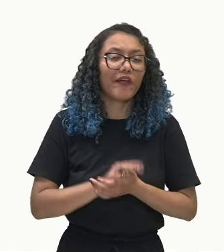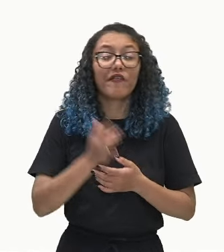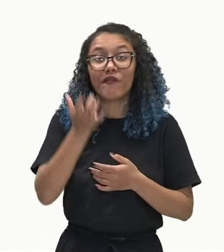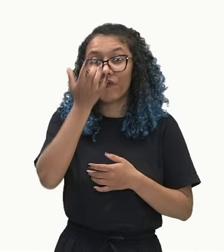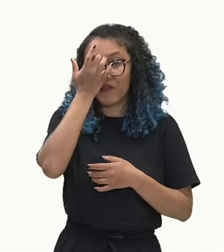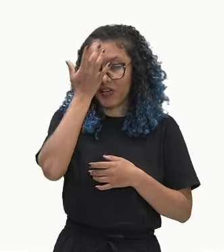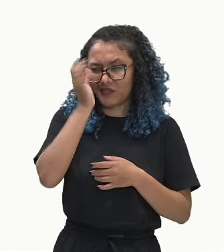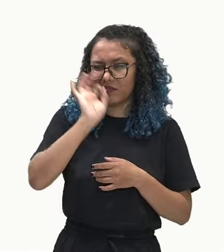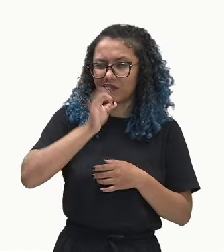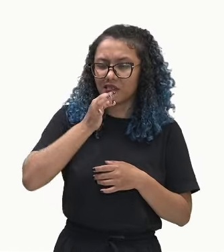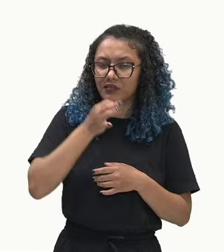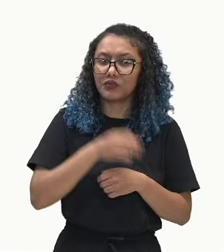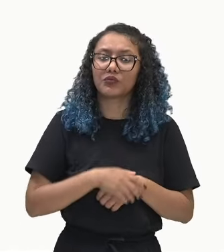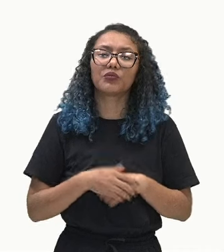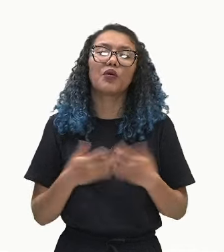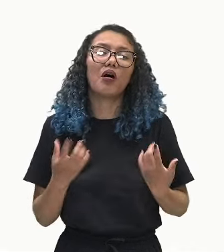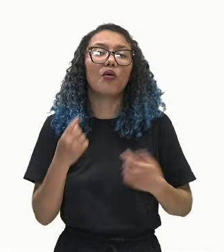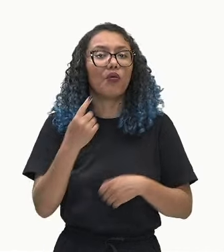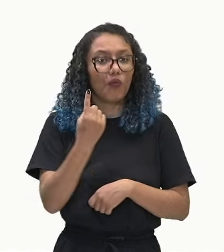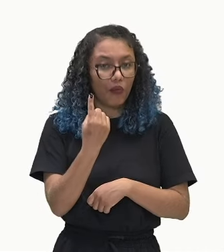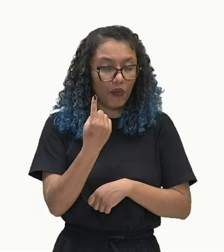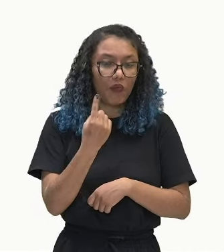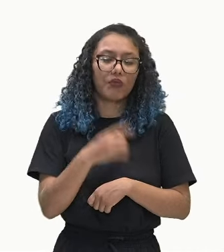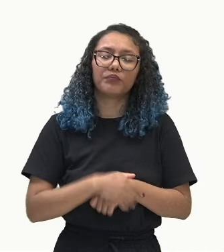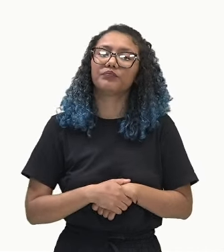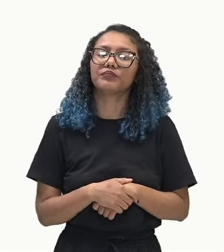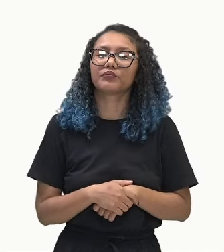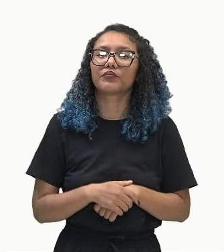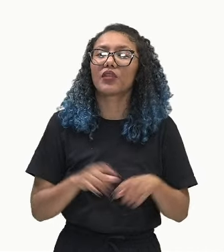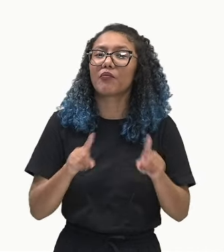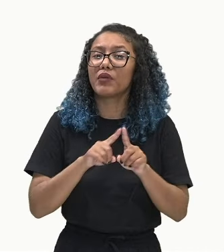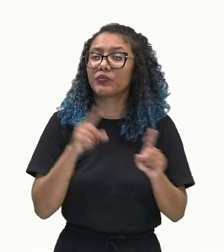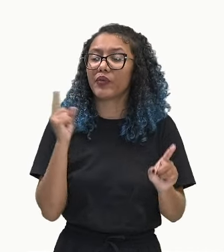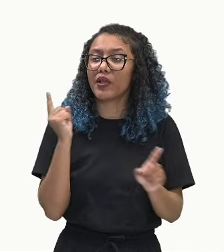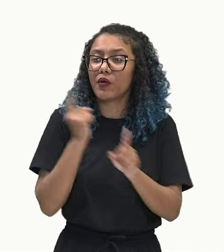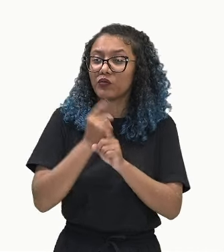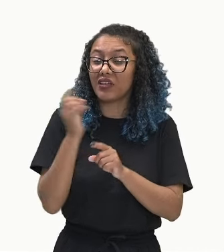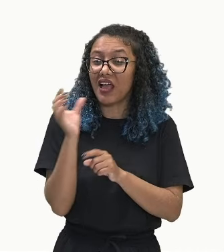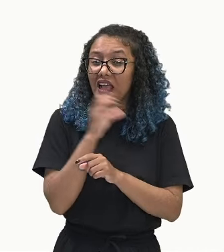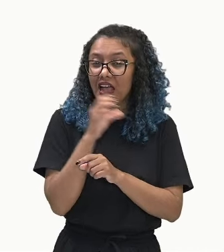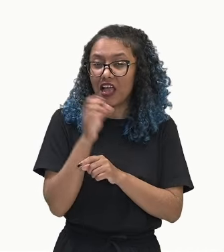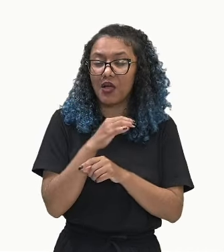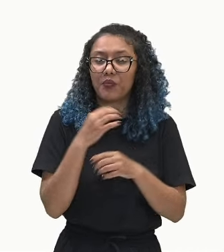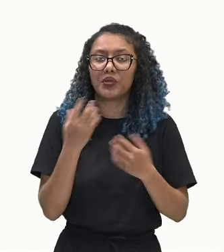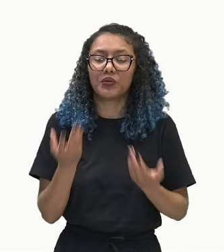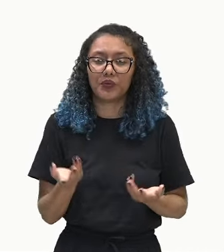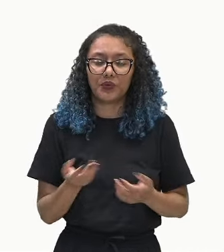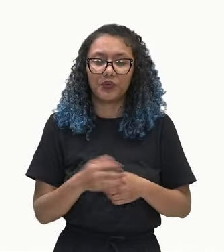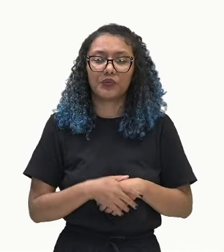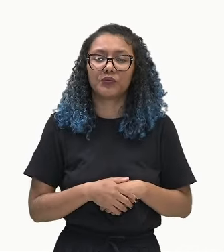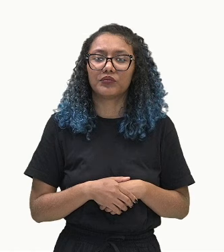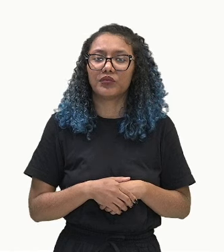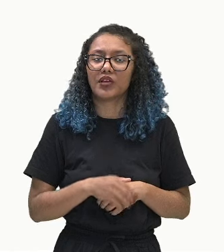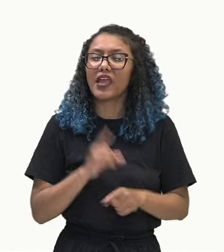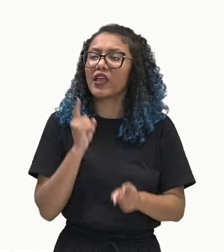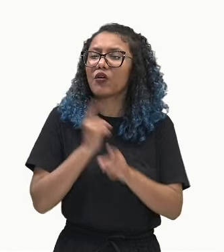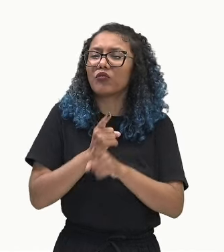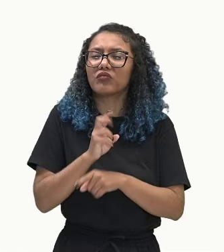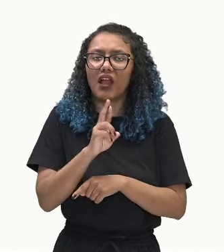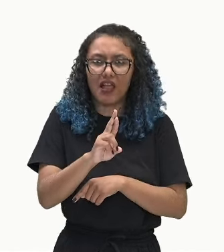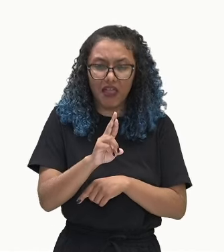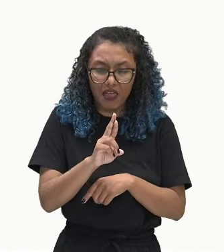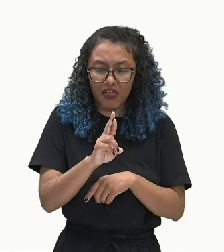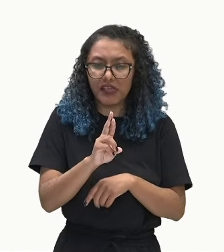descobrir, né? É o 1. Mas para a gente descobrir de maneira mais rápido qual é essa razão, qual é esse valor,